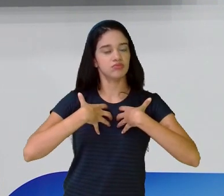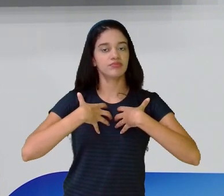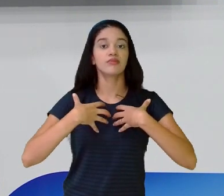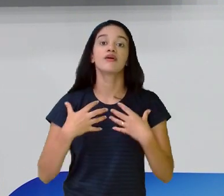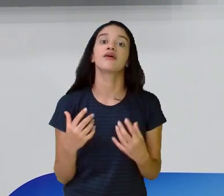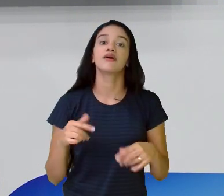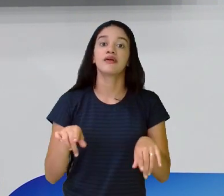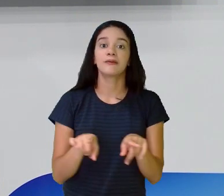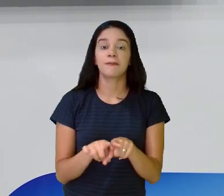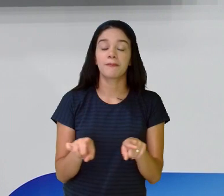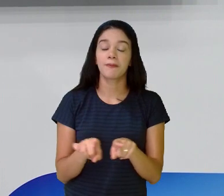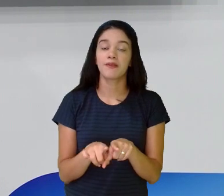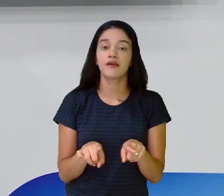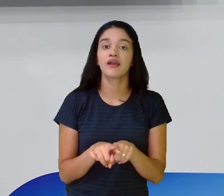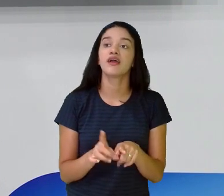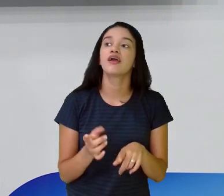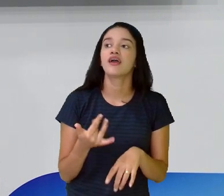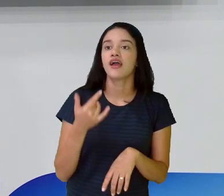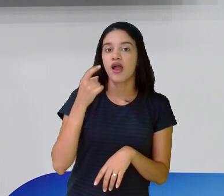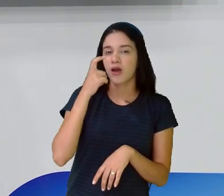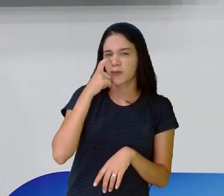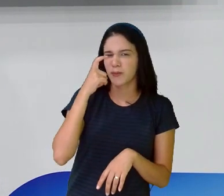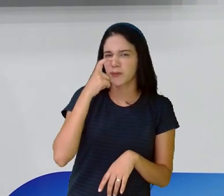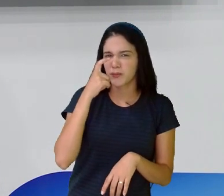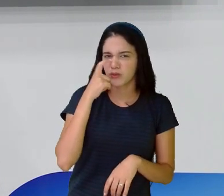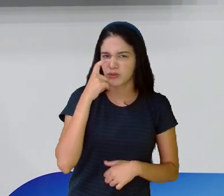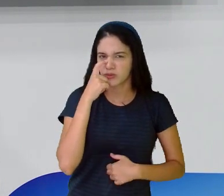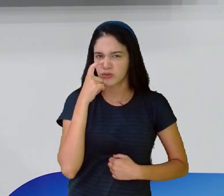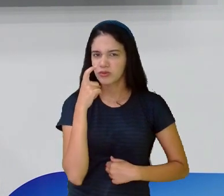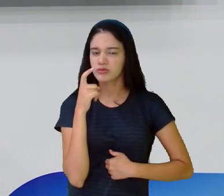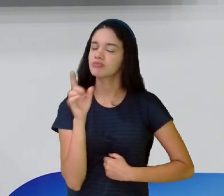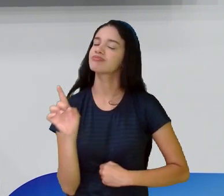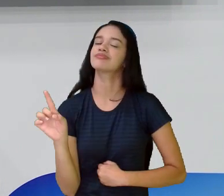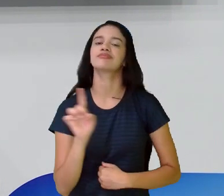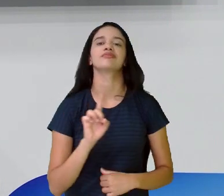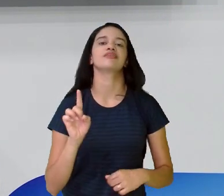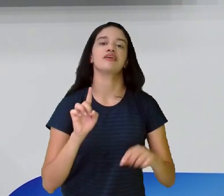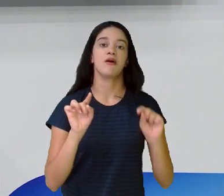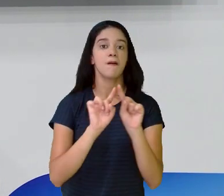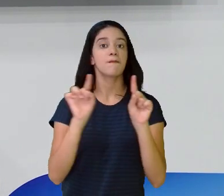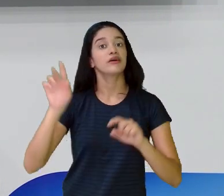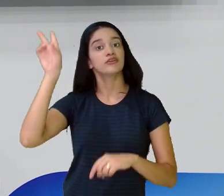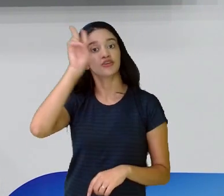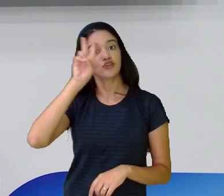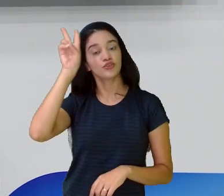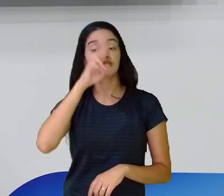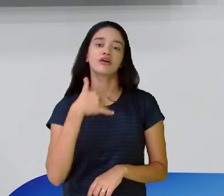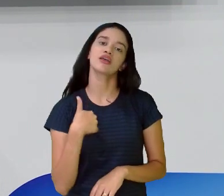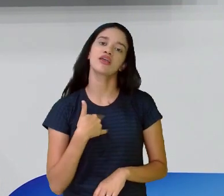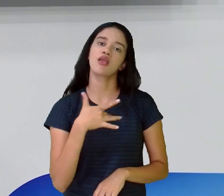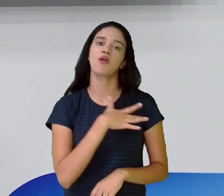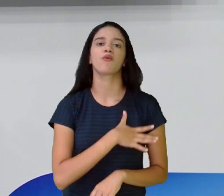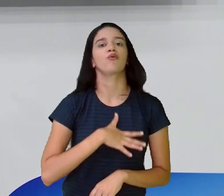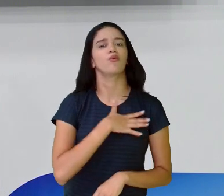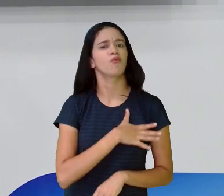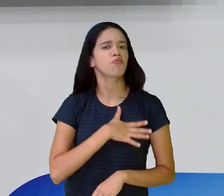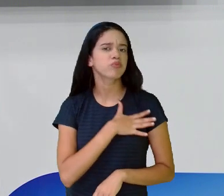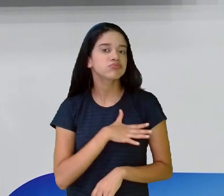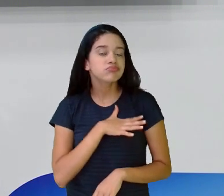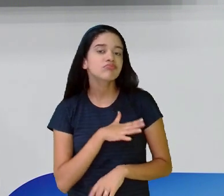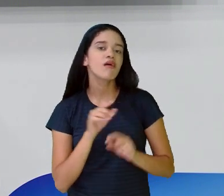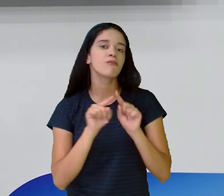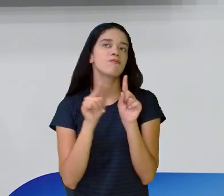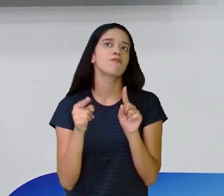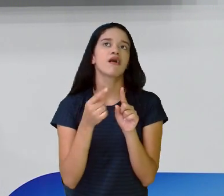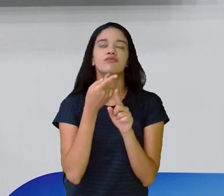também que não é uma bruxa, na verdade. Mas que uma história que eu gosto. Que eu não falei